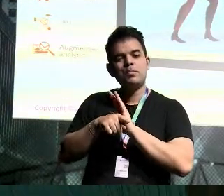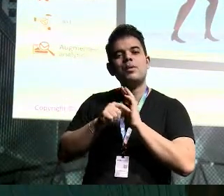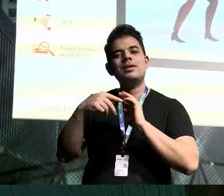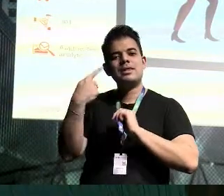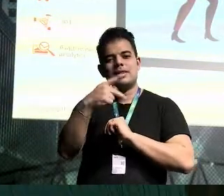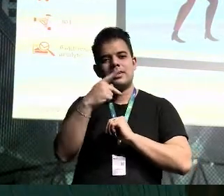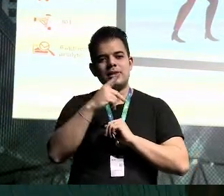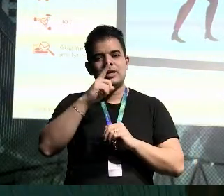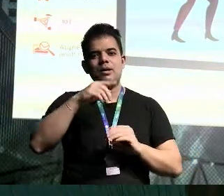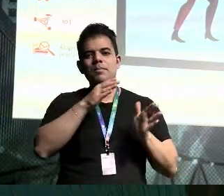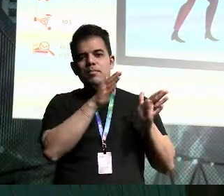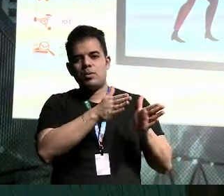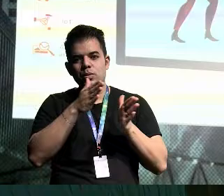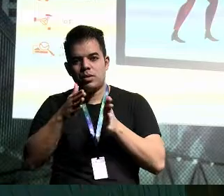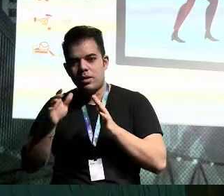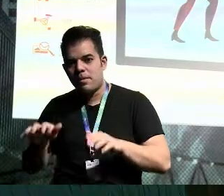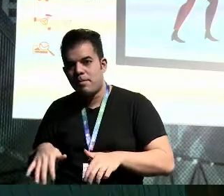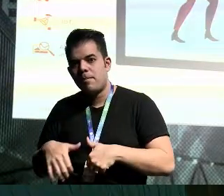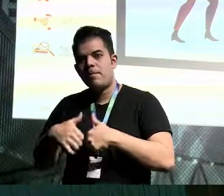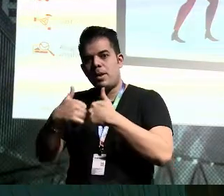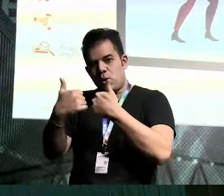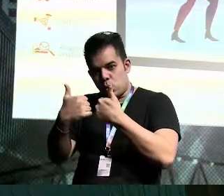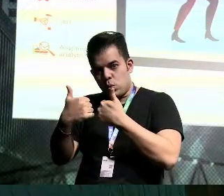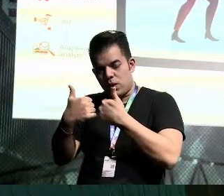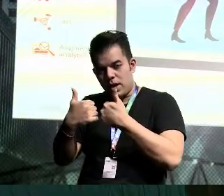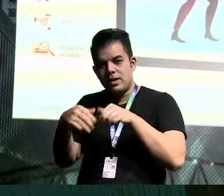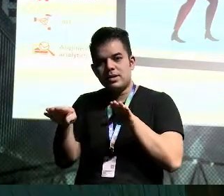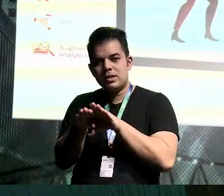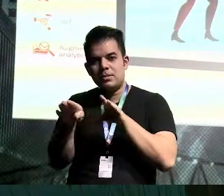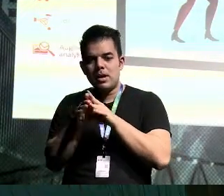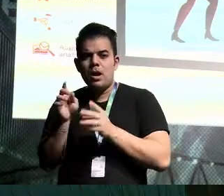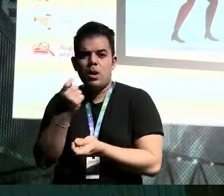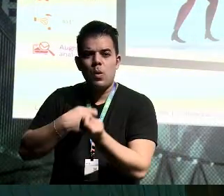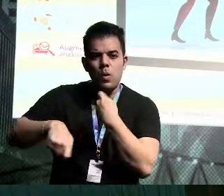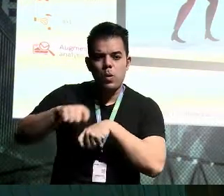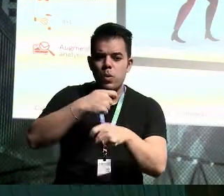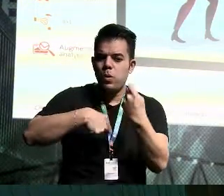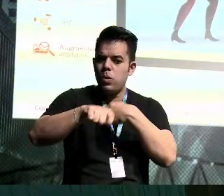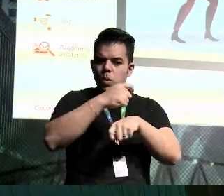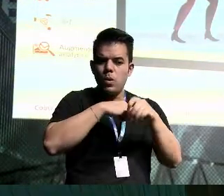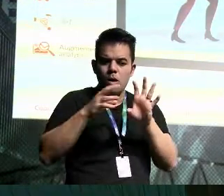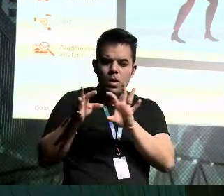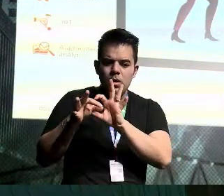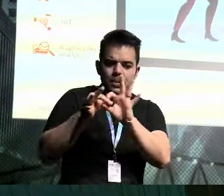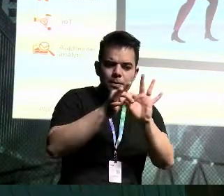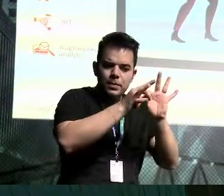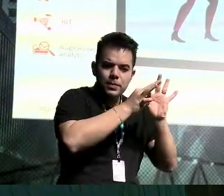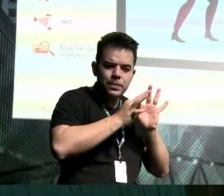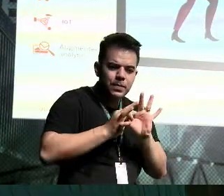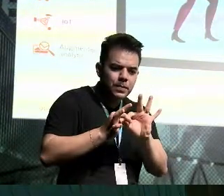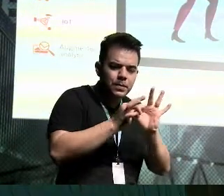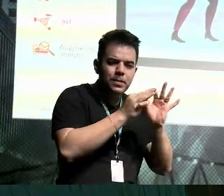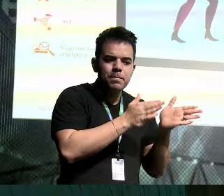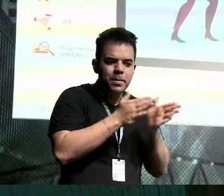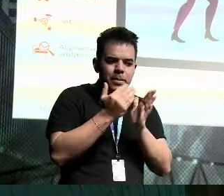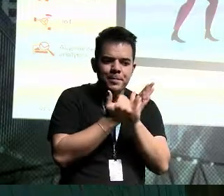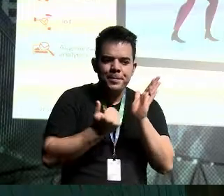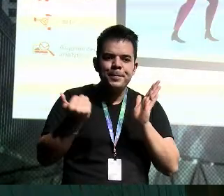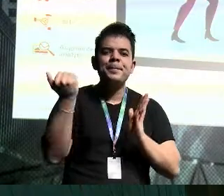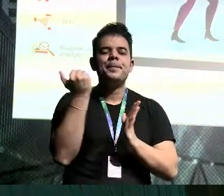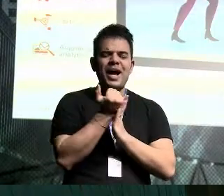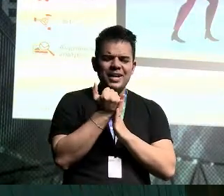aquele processo, como tirar mais rentabilidade, rentabilizar ou melhorar aquela situação de processo mais ainda.